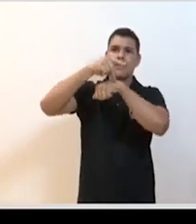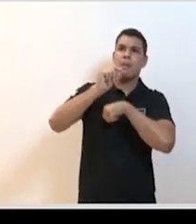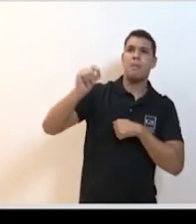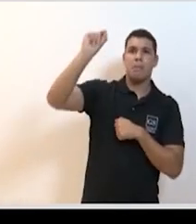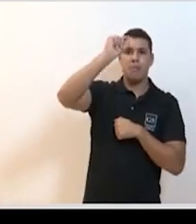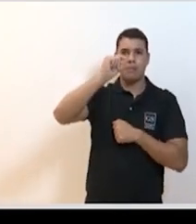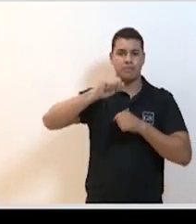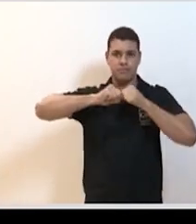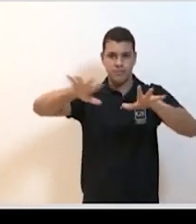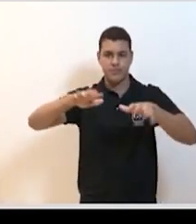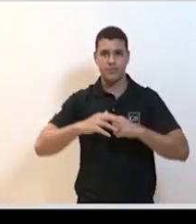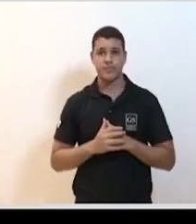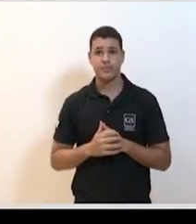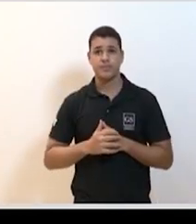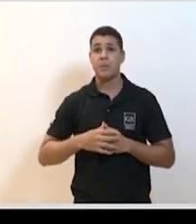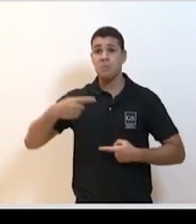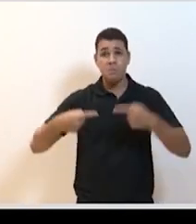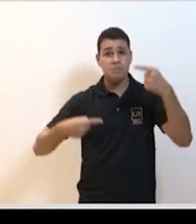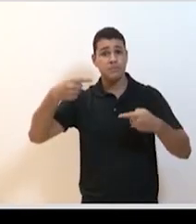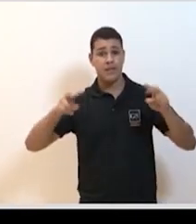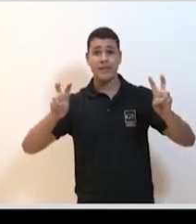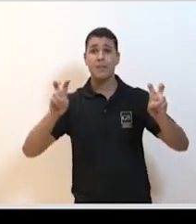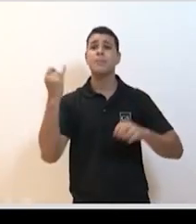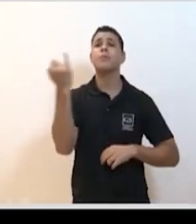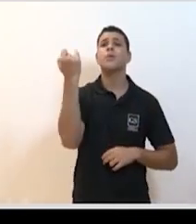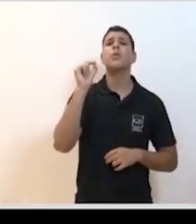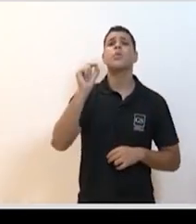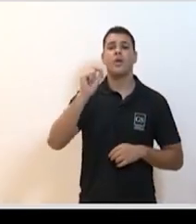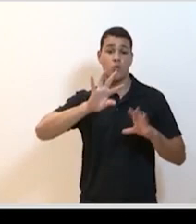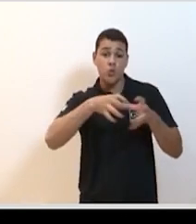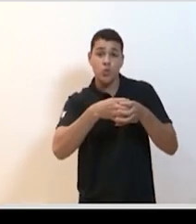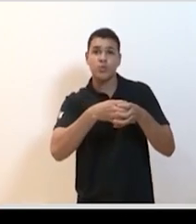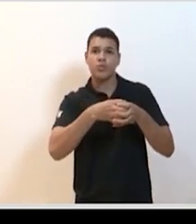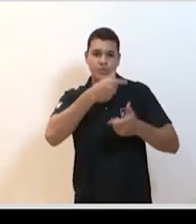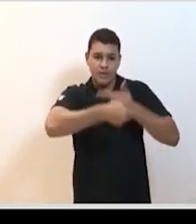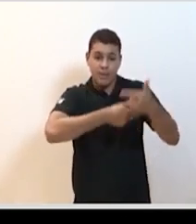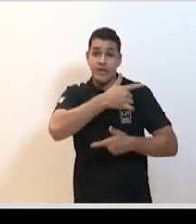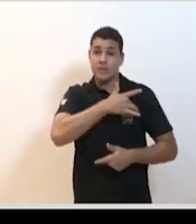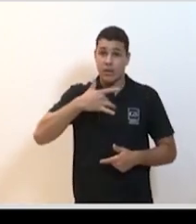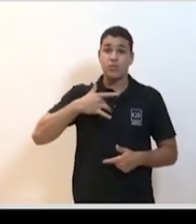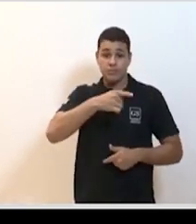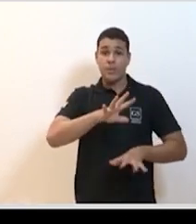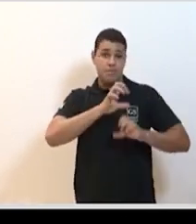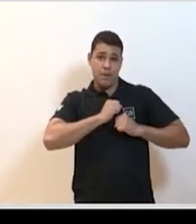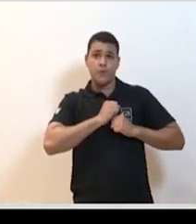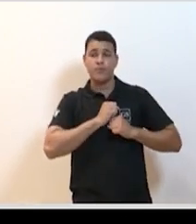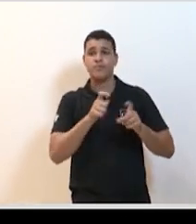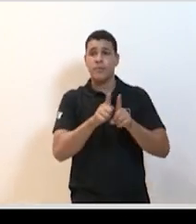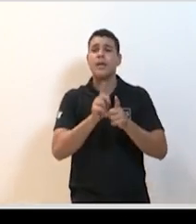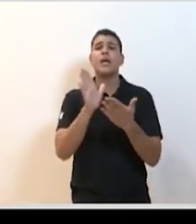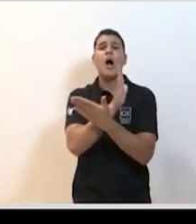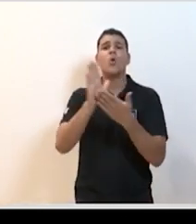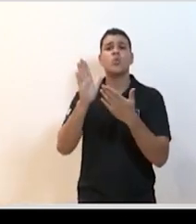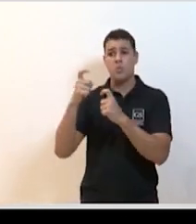Uma discussão muito importante, profissionais de saúde, também aparece na peste no nosso livro de referência, homens que chegaram a negligenciar cada